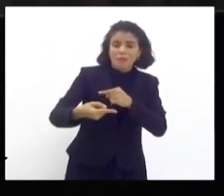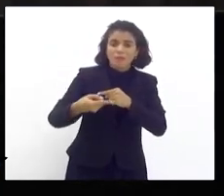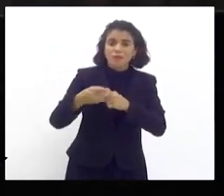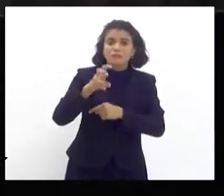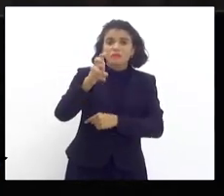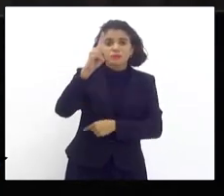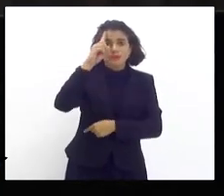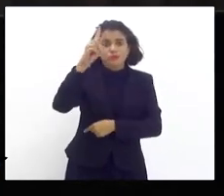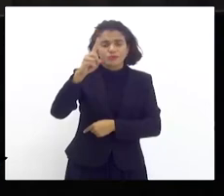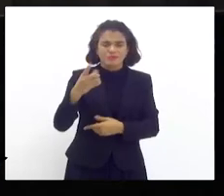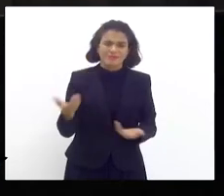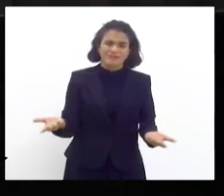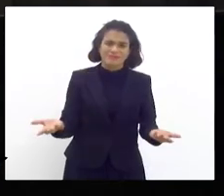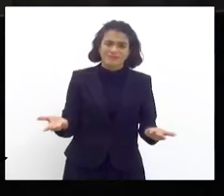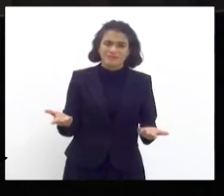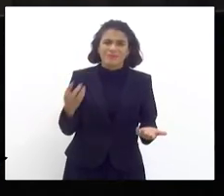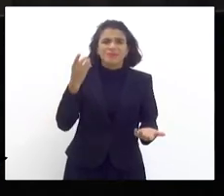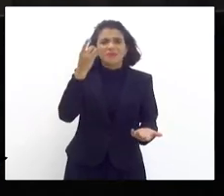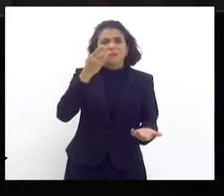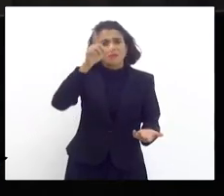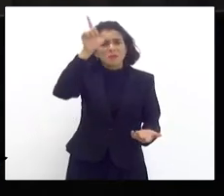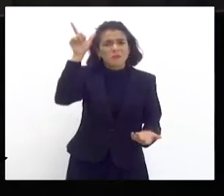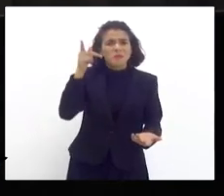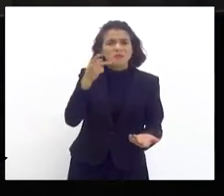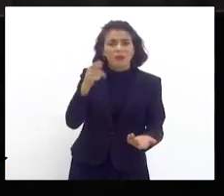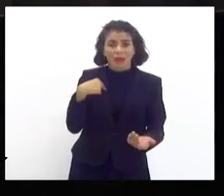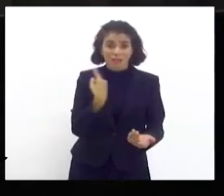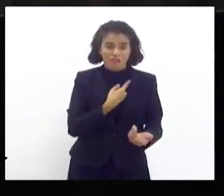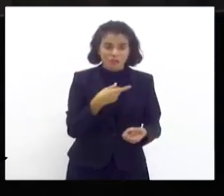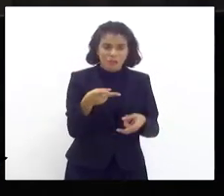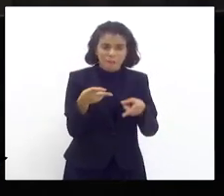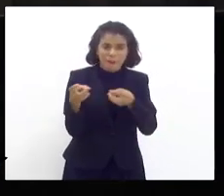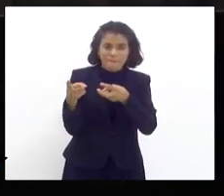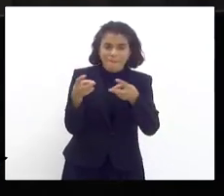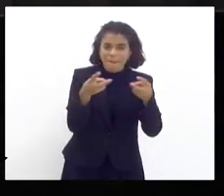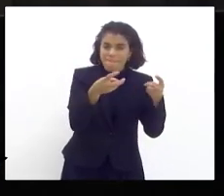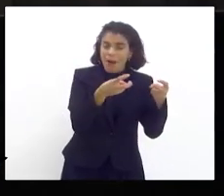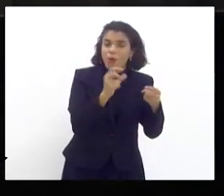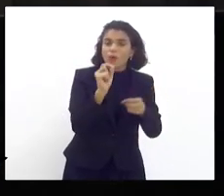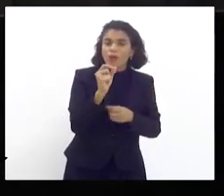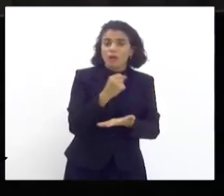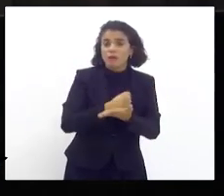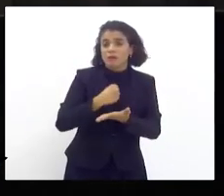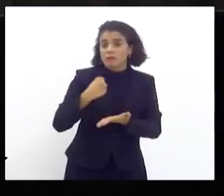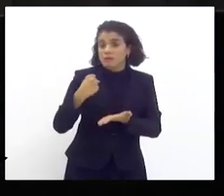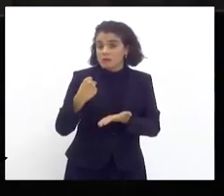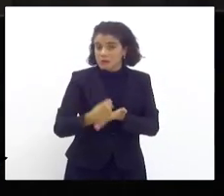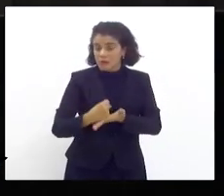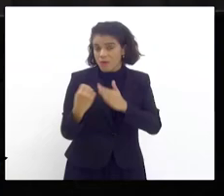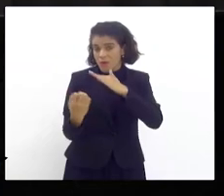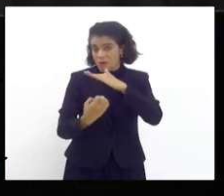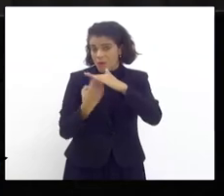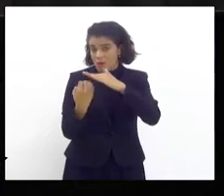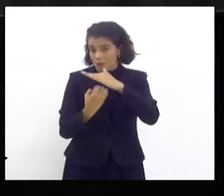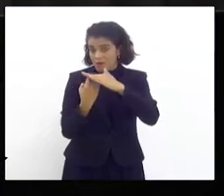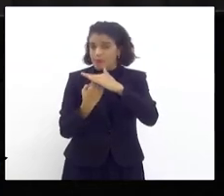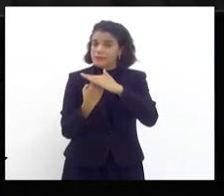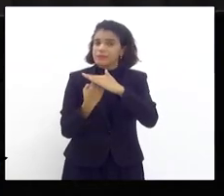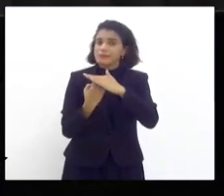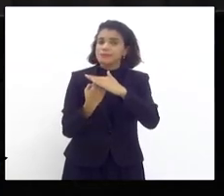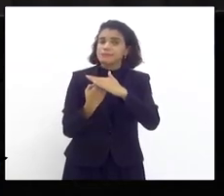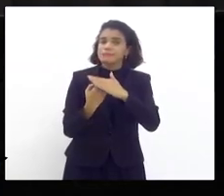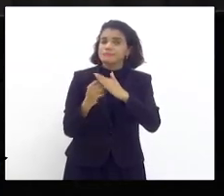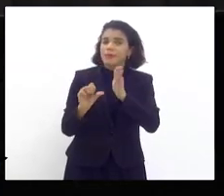cinco dias depois. Mas, deputado Luz Paulo, o que nós observamos? Eles contrataram uma empresa para fazer